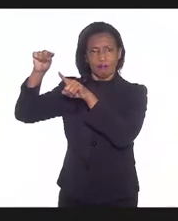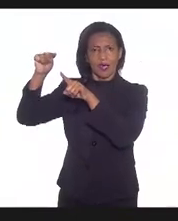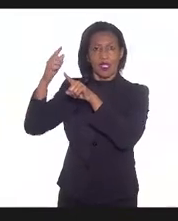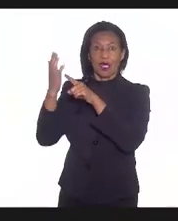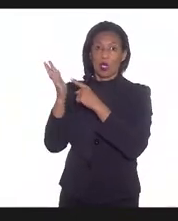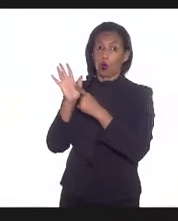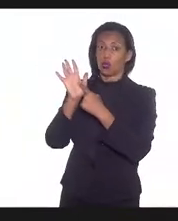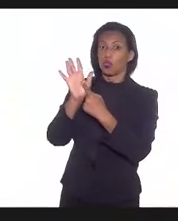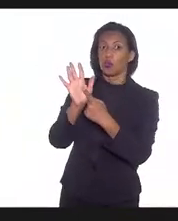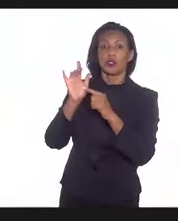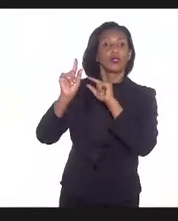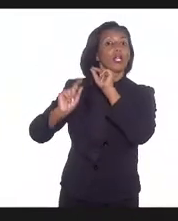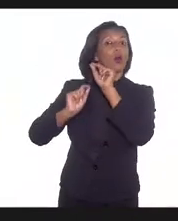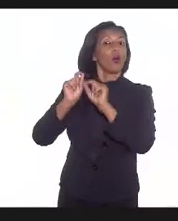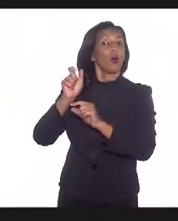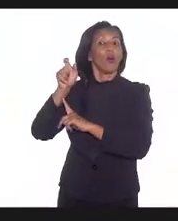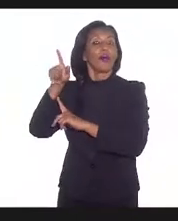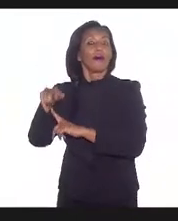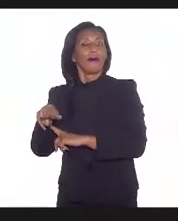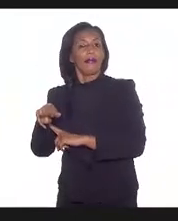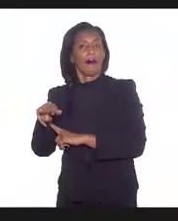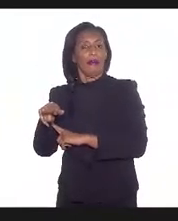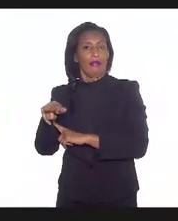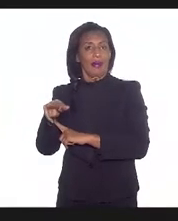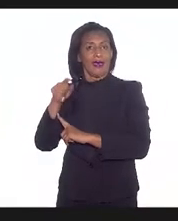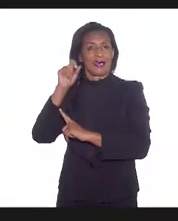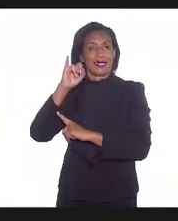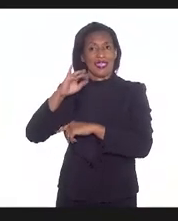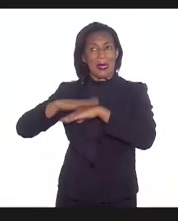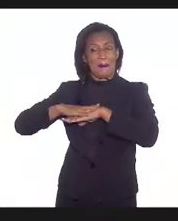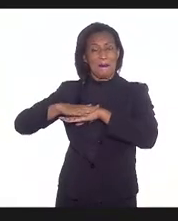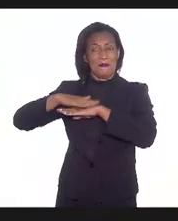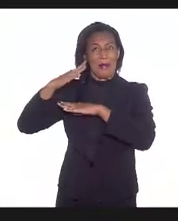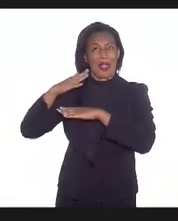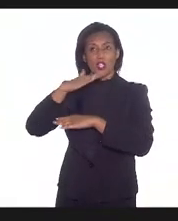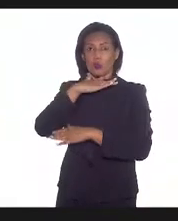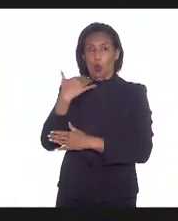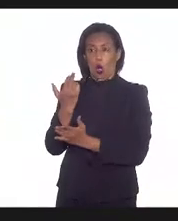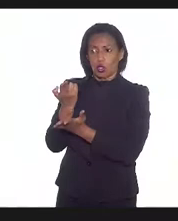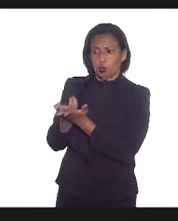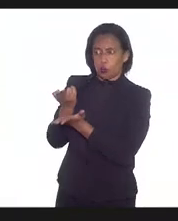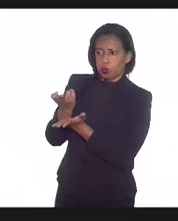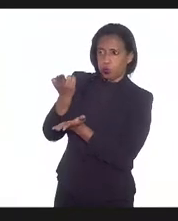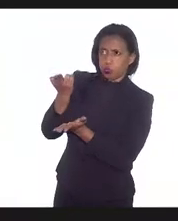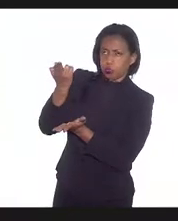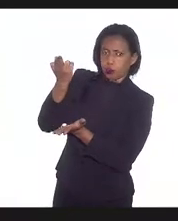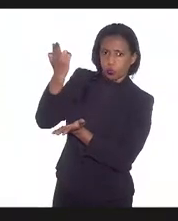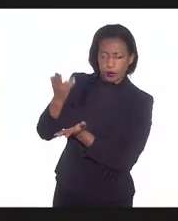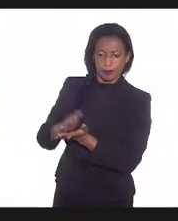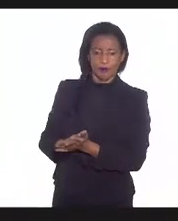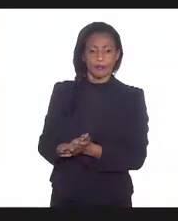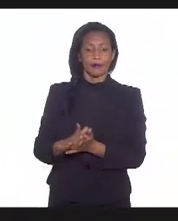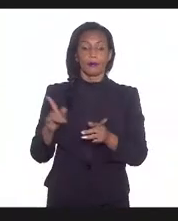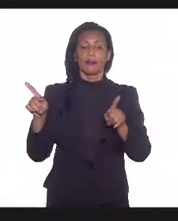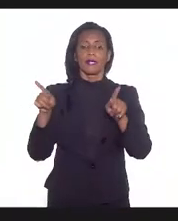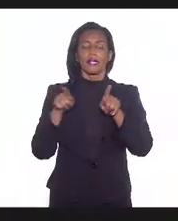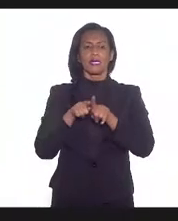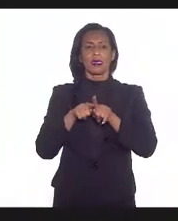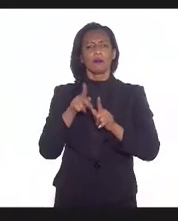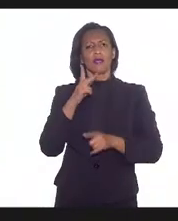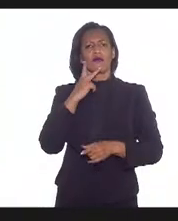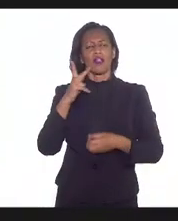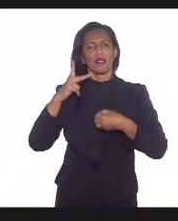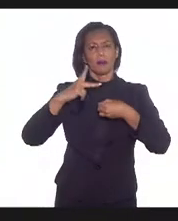representa? Ele representa mais um empilhamento de caixões. Um recorte que é importante falar da